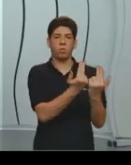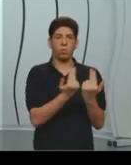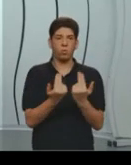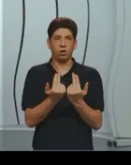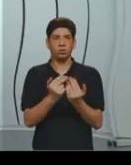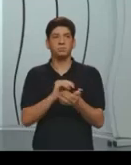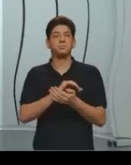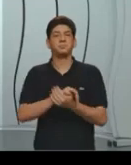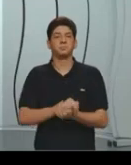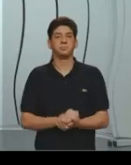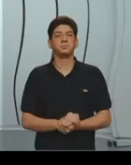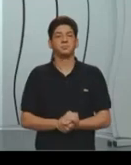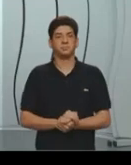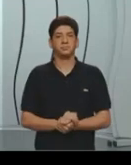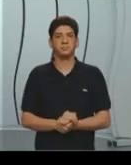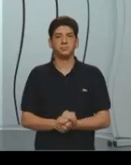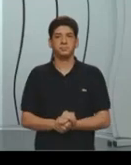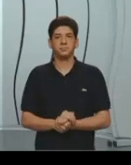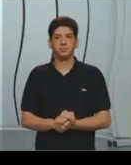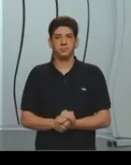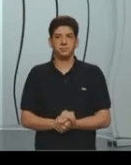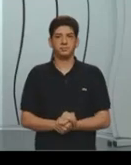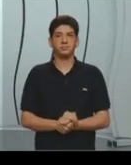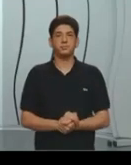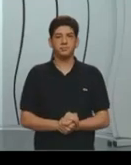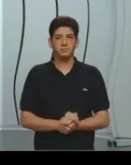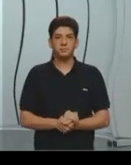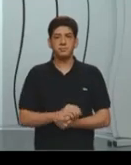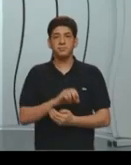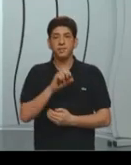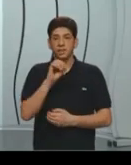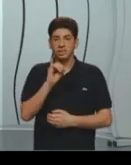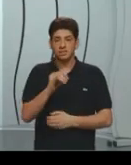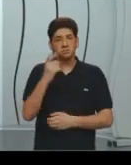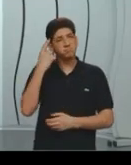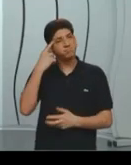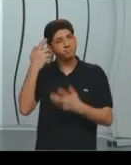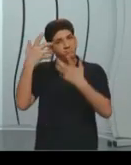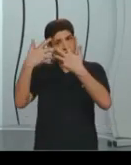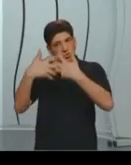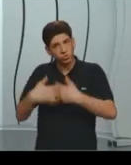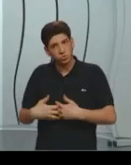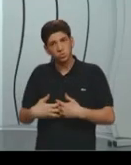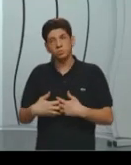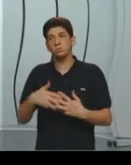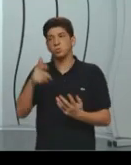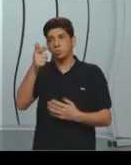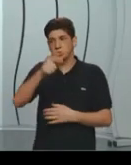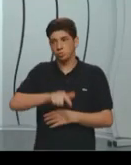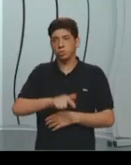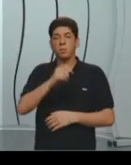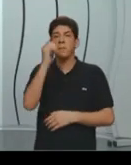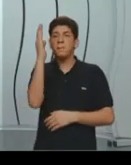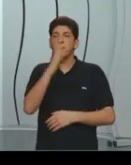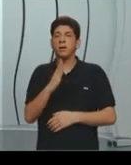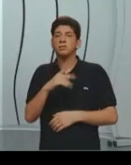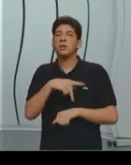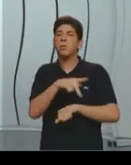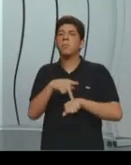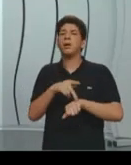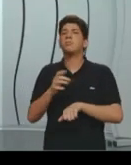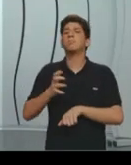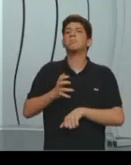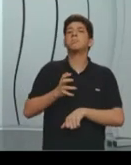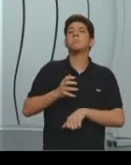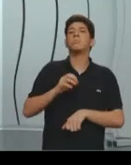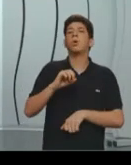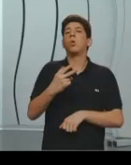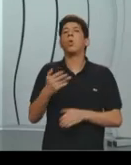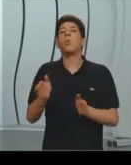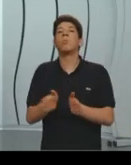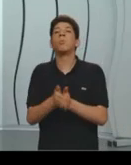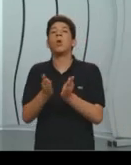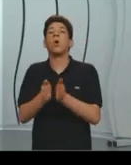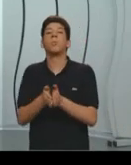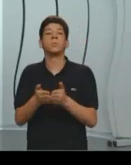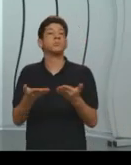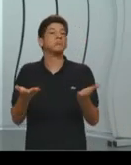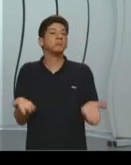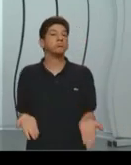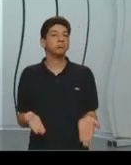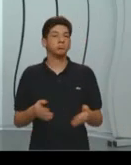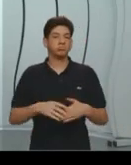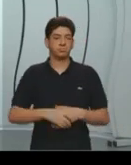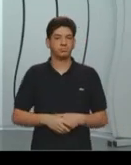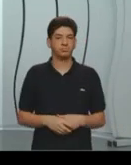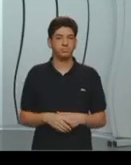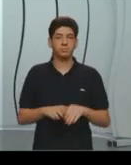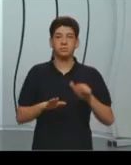voltar e fazer a pergunta que eu também faço para os meus alunos, o Brasil é um país rico ou pobre? E aí, geralmente, as